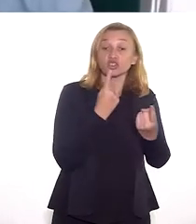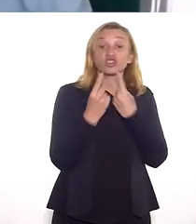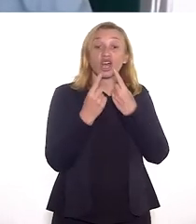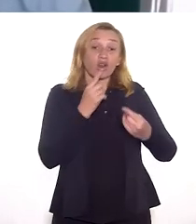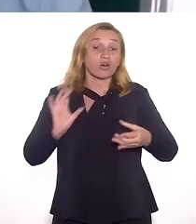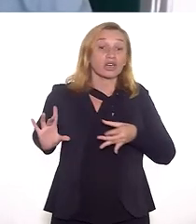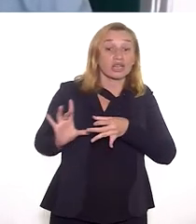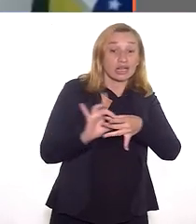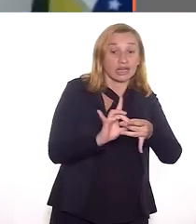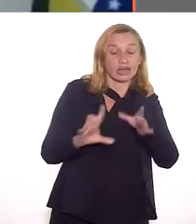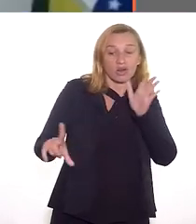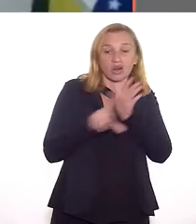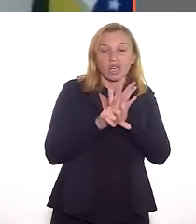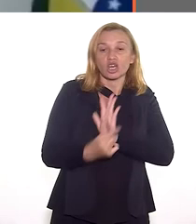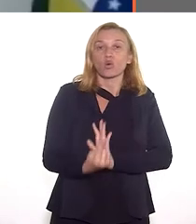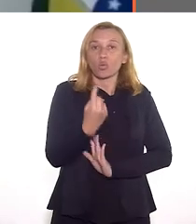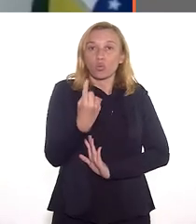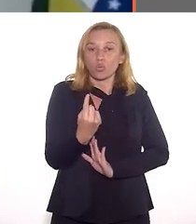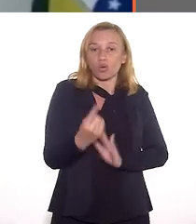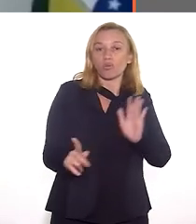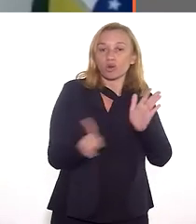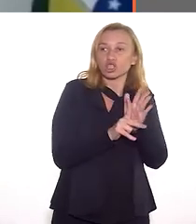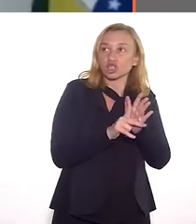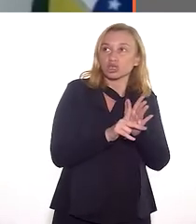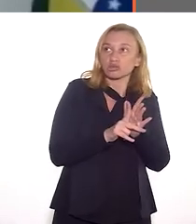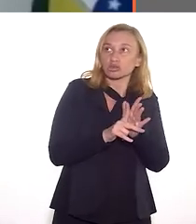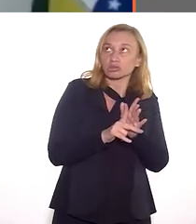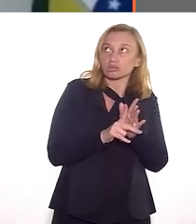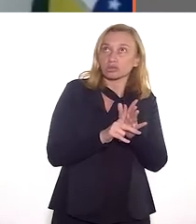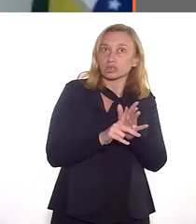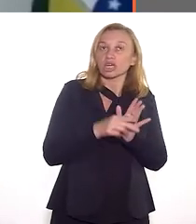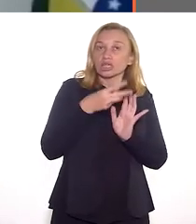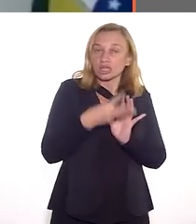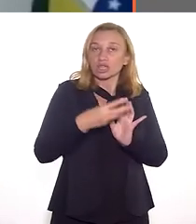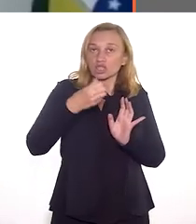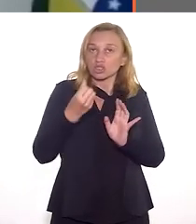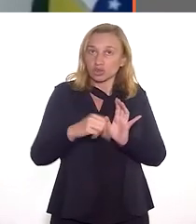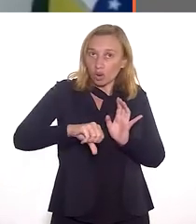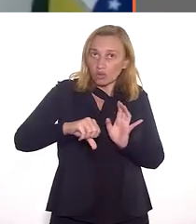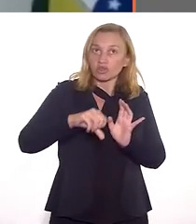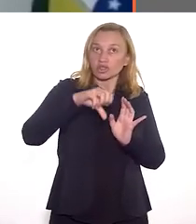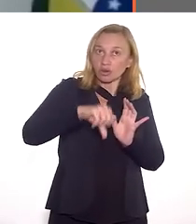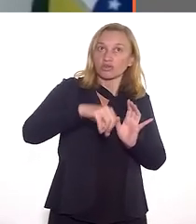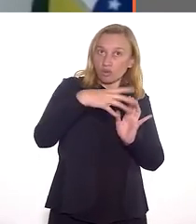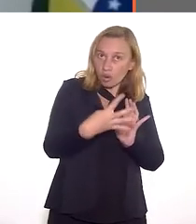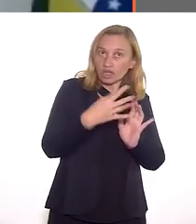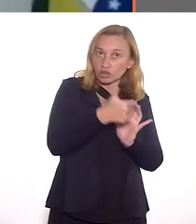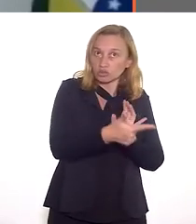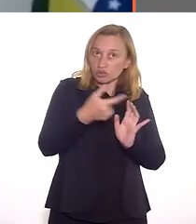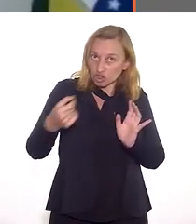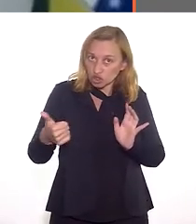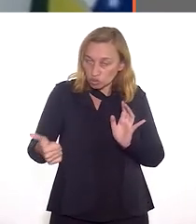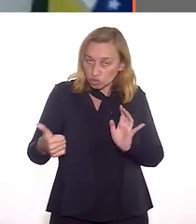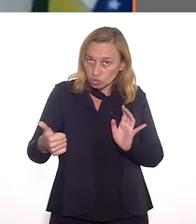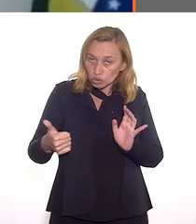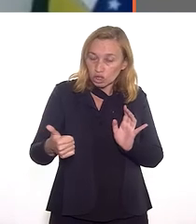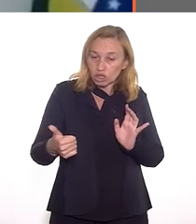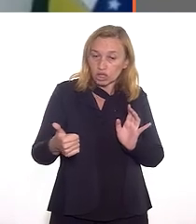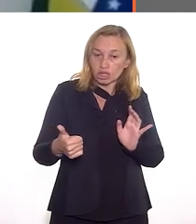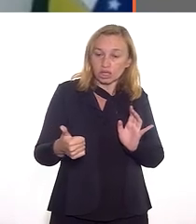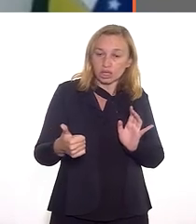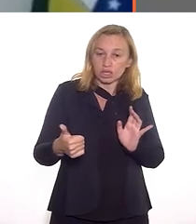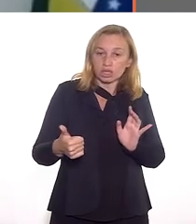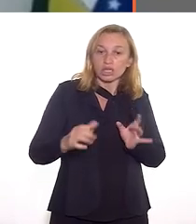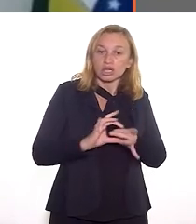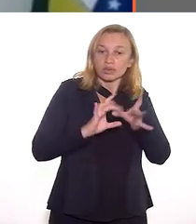outros projetos que dialogam com a lei. Um, por exemplo, é o projeto 3994,